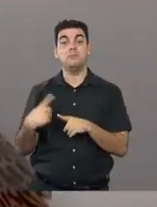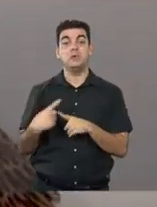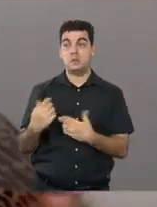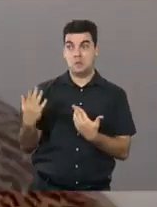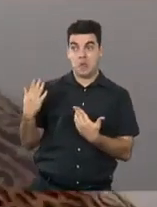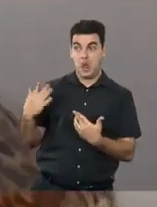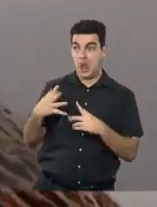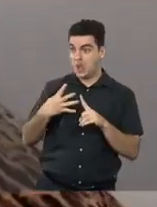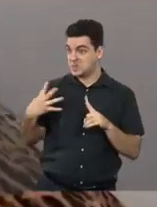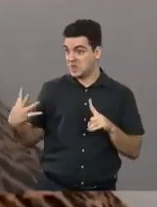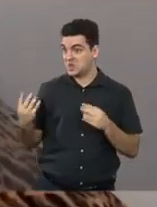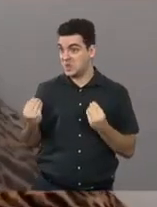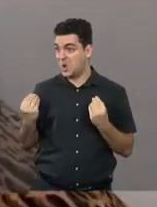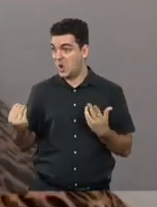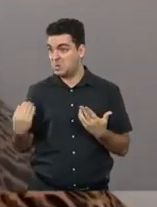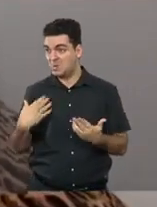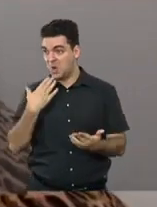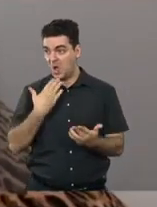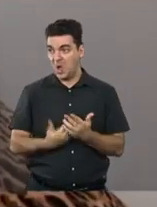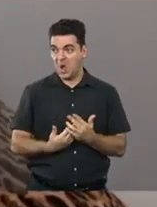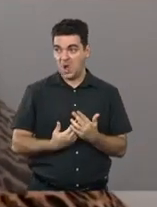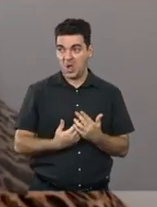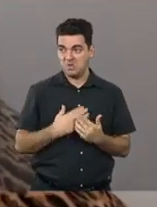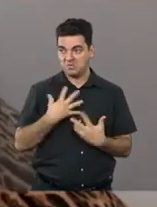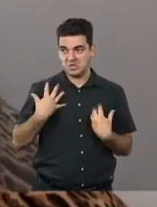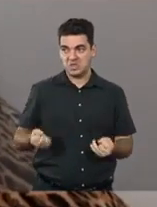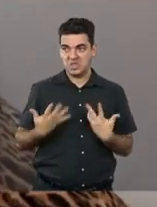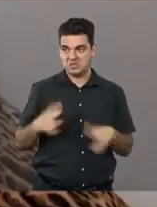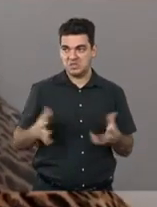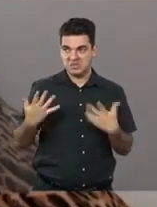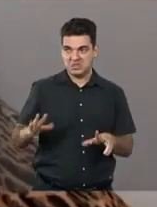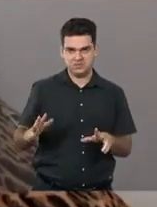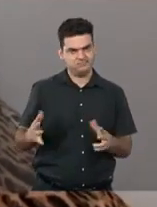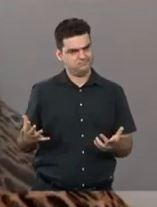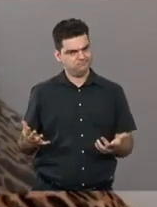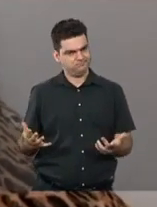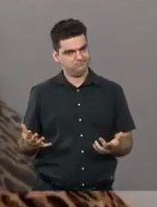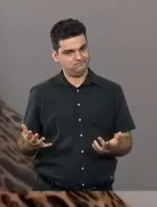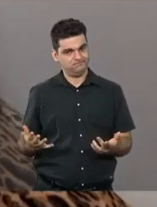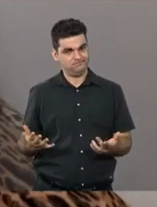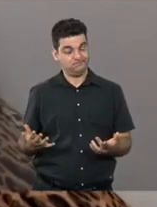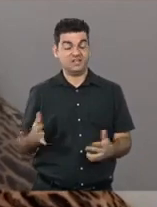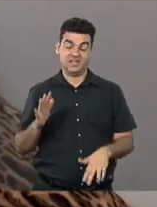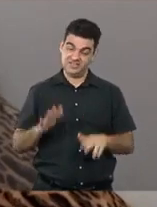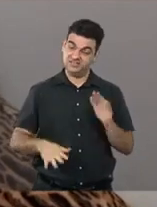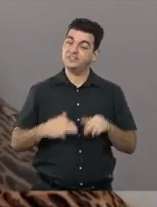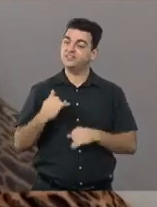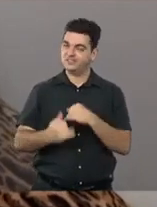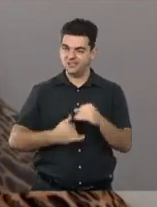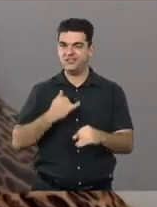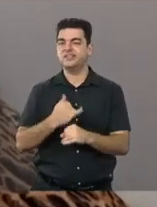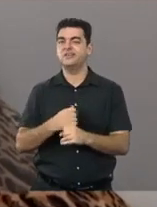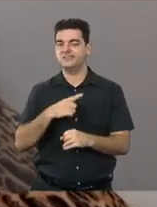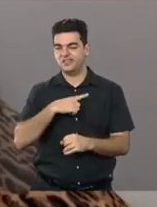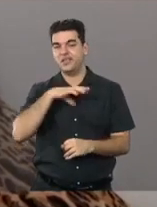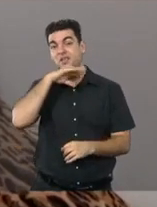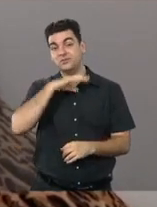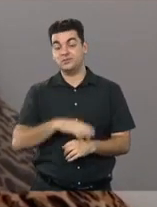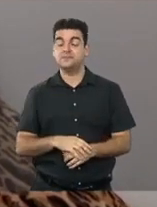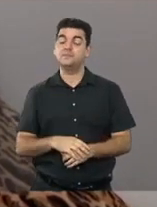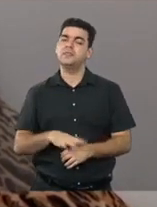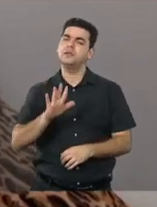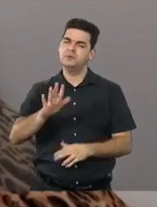candidata, ela vai fazer isso, ela vai... Isso eu acho que é uma coisa que a internet trouxe de negativo e que eu acho que as pessoas estão